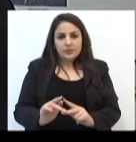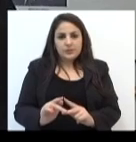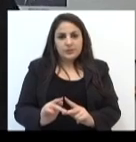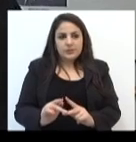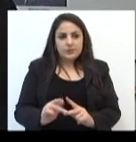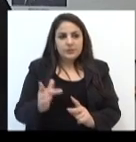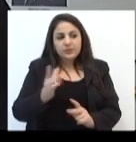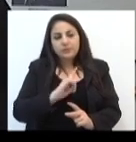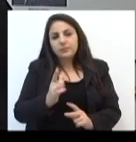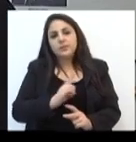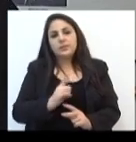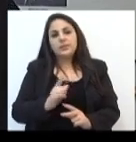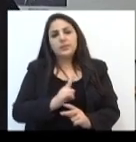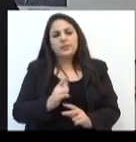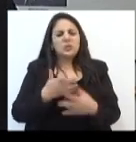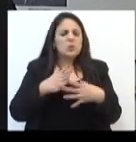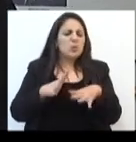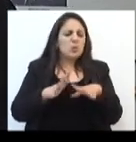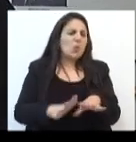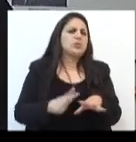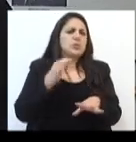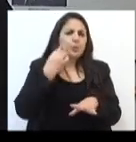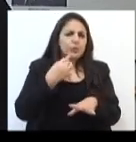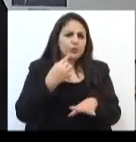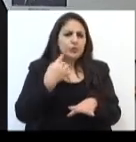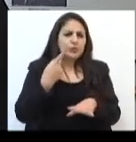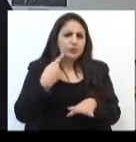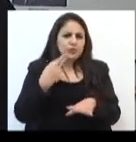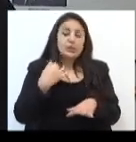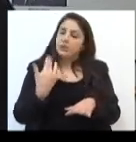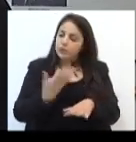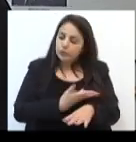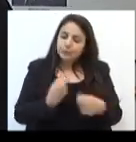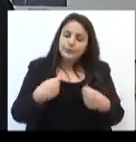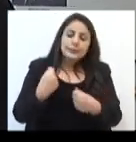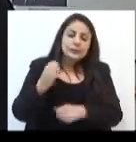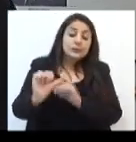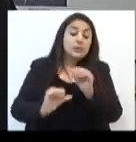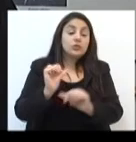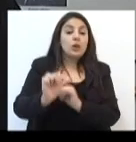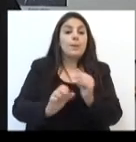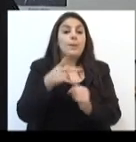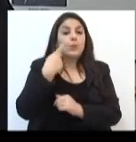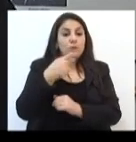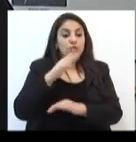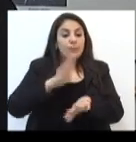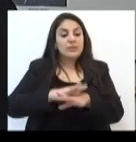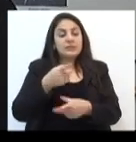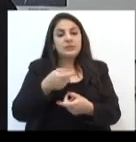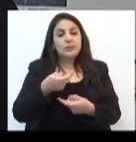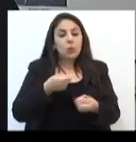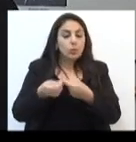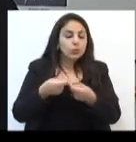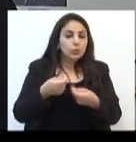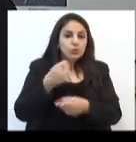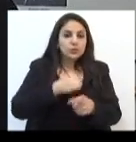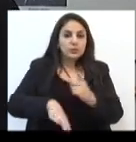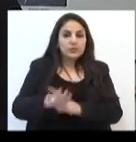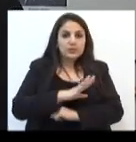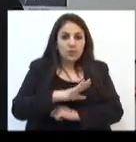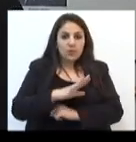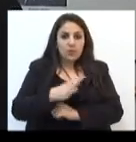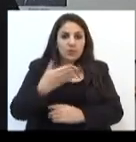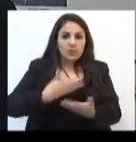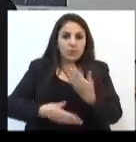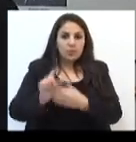de certa ojeriza. Elas não gostam muito da política. E nós temos que transformar a política com mais controle social. Então, se eu tenho